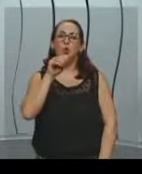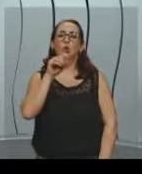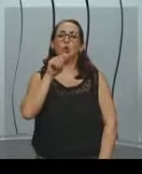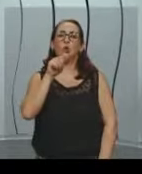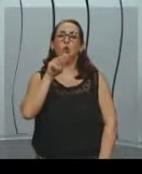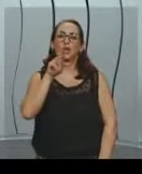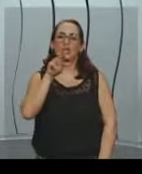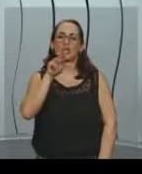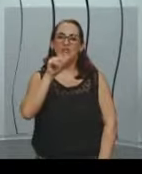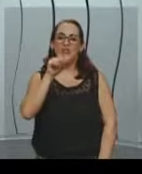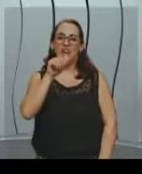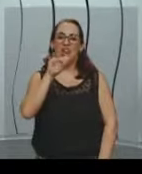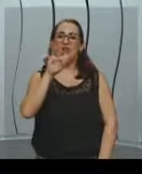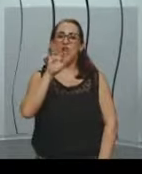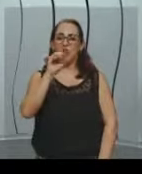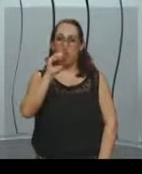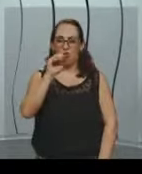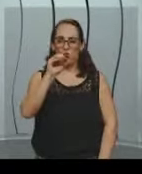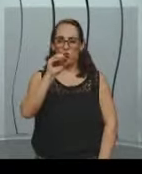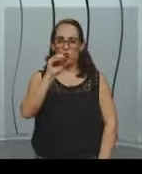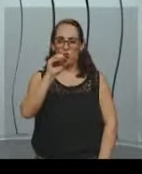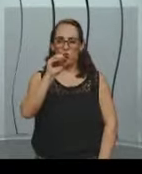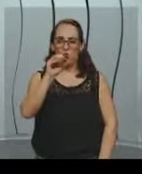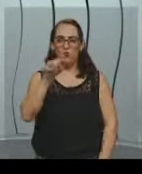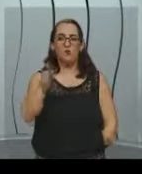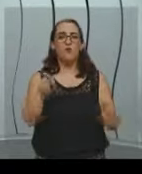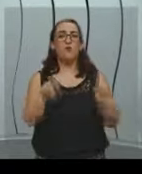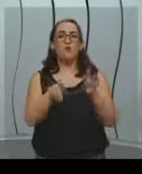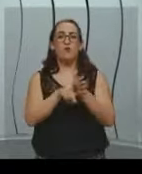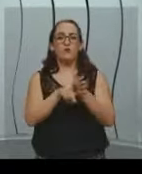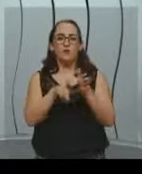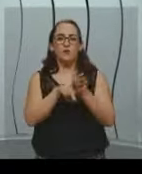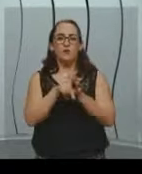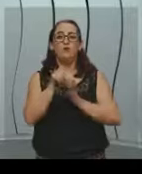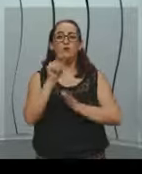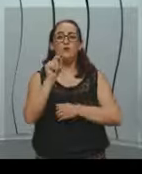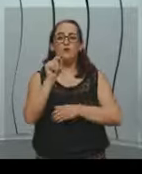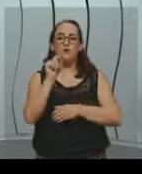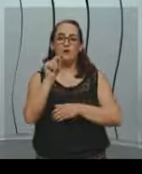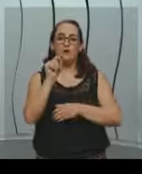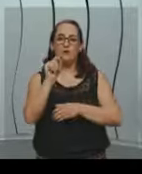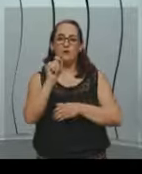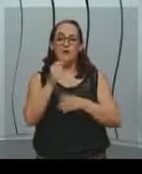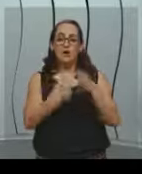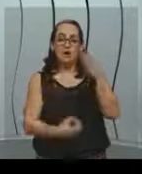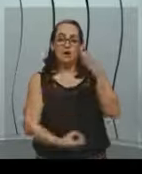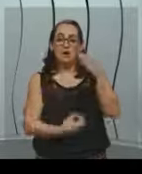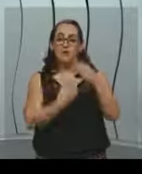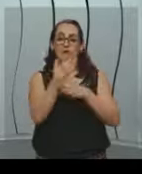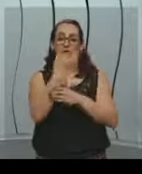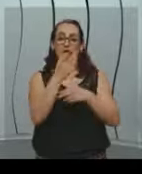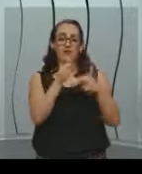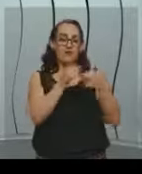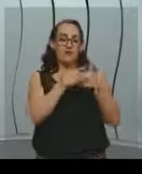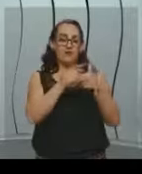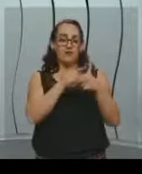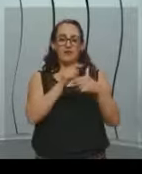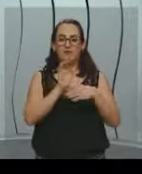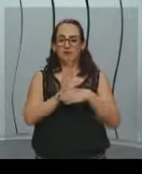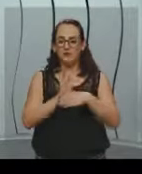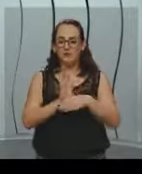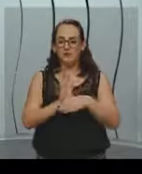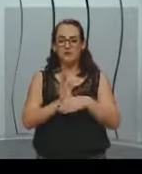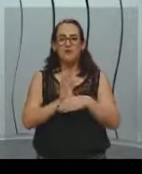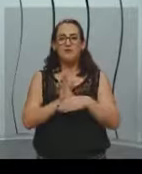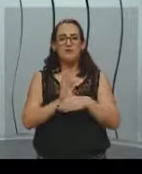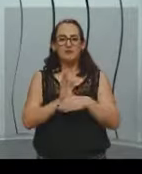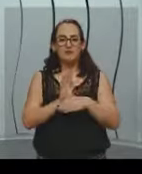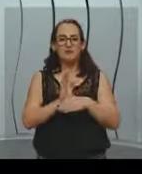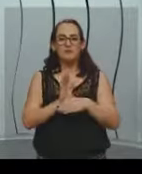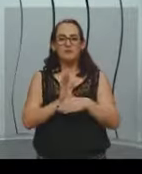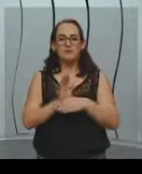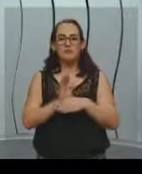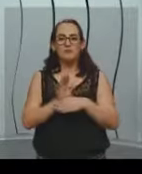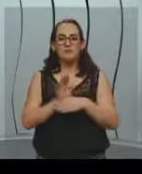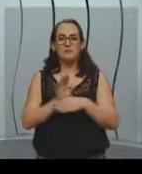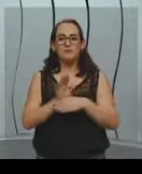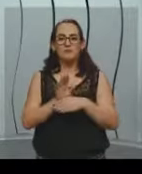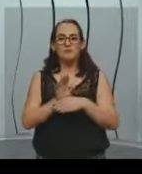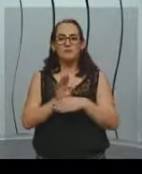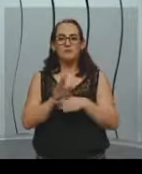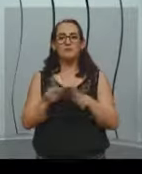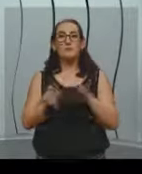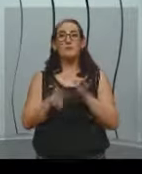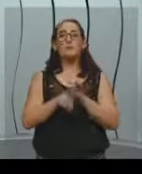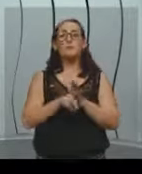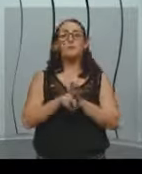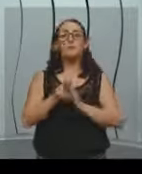registrado os primeiros filmes. Então, o primeiro filme feito pelos irmãos Lumière, chamado